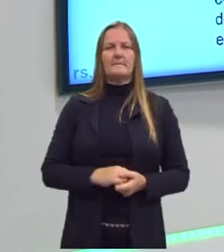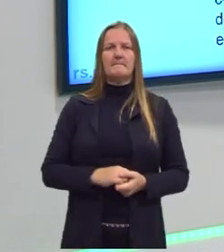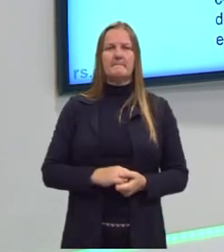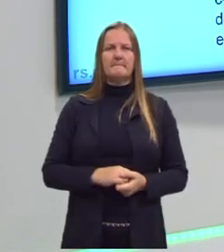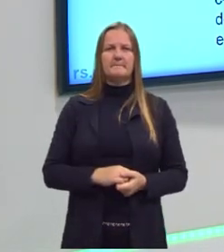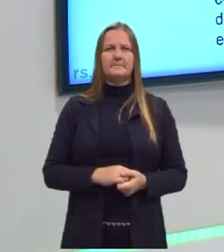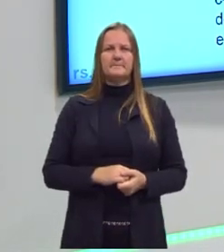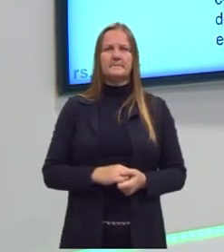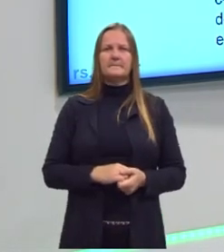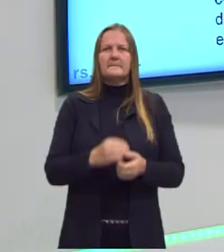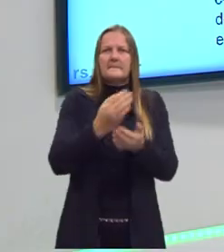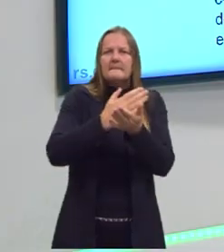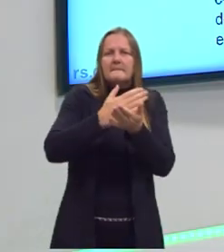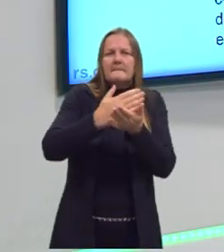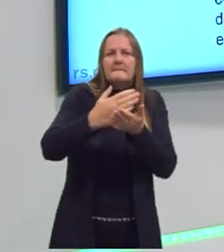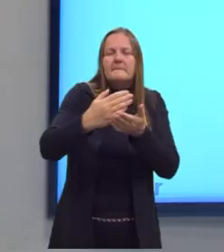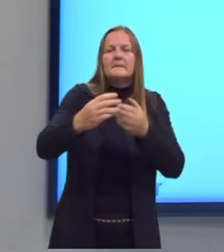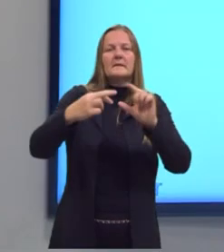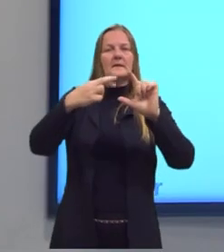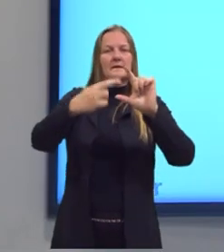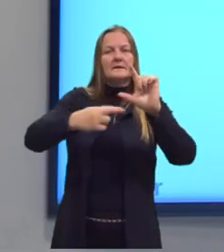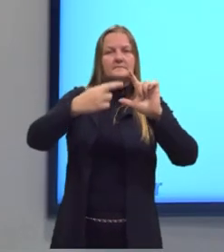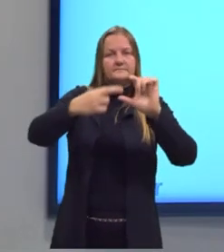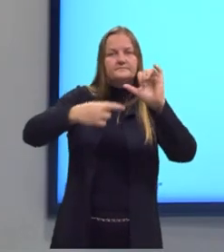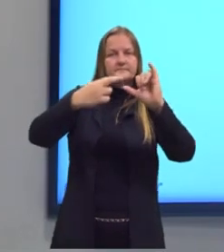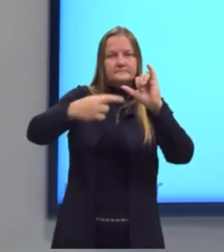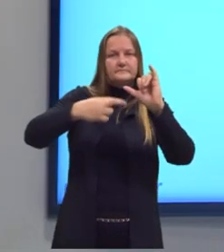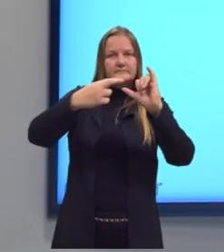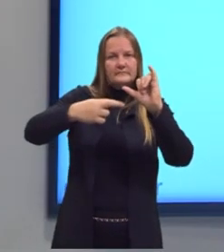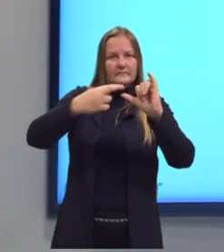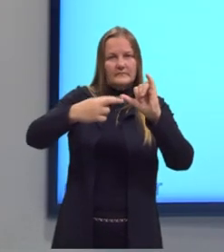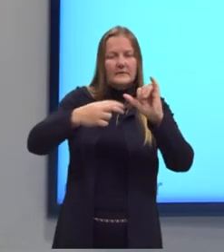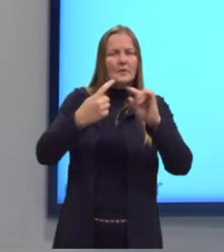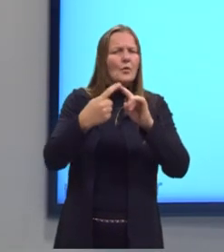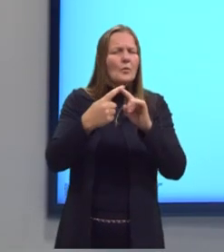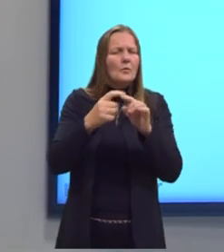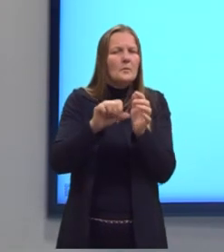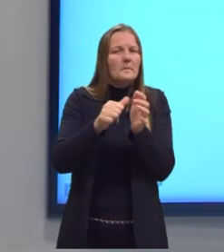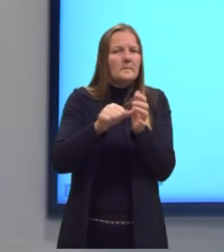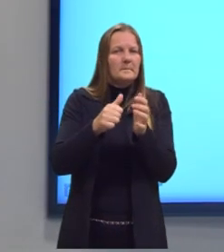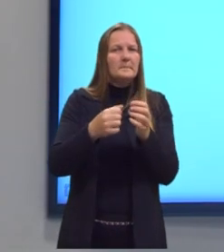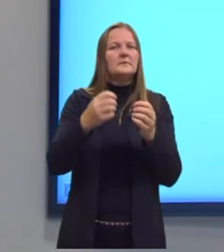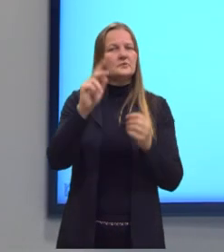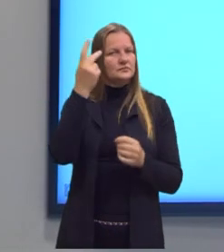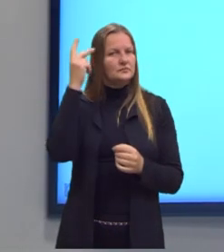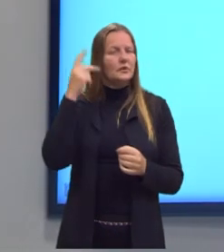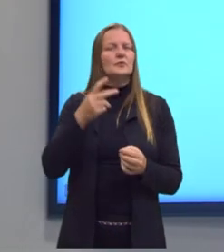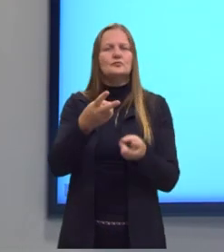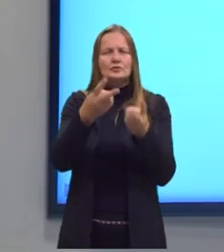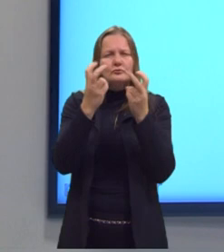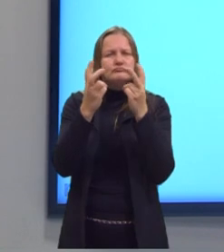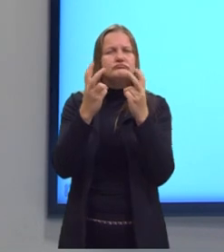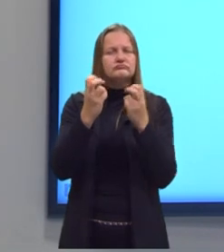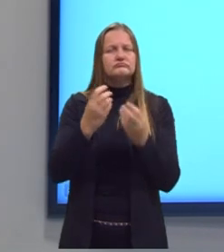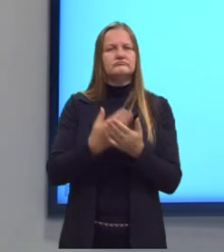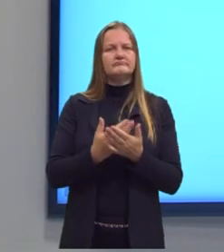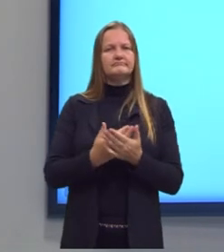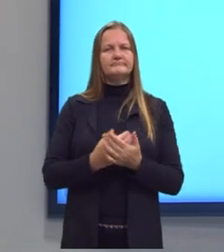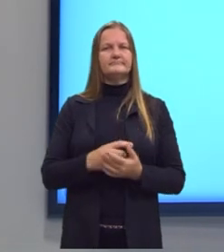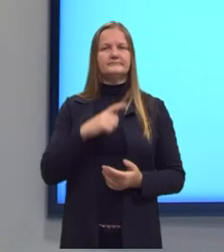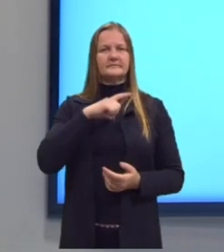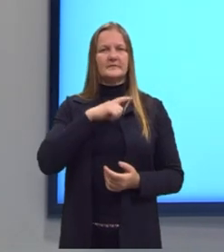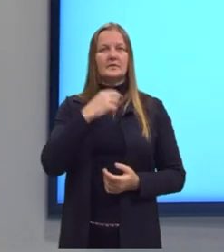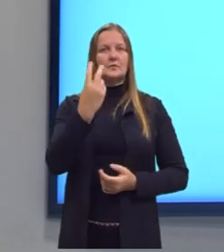Então, eu parto de um reagente, o que também é uma das formas da gente identificar a decomposição, e obtenho